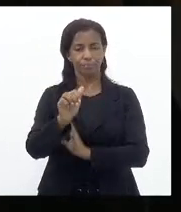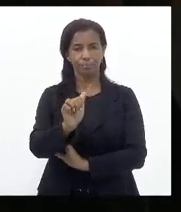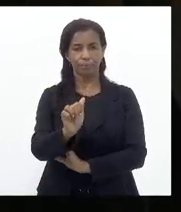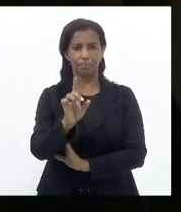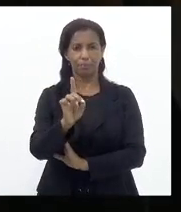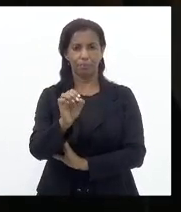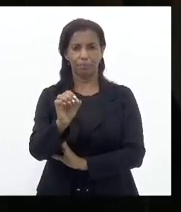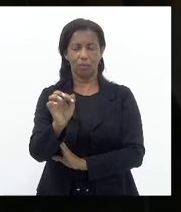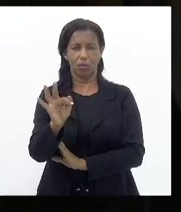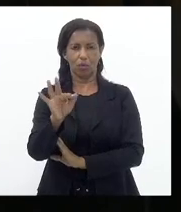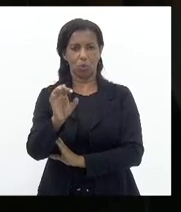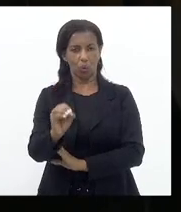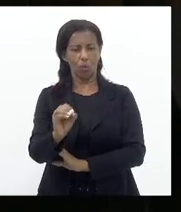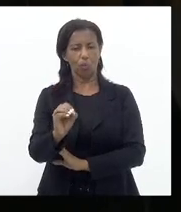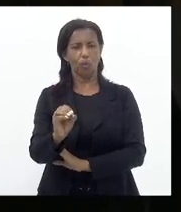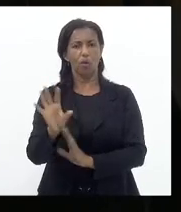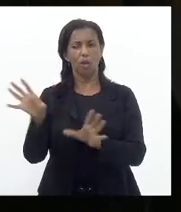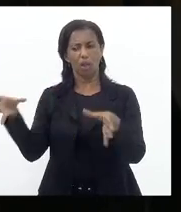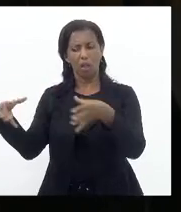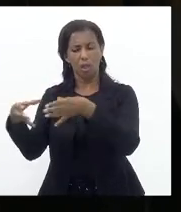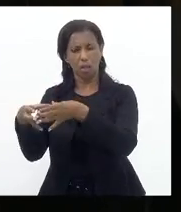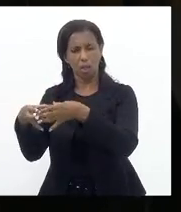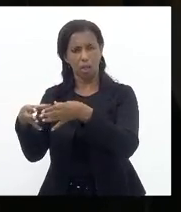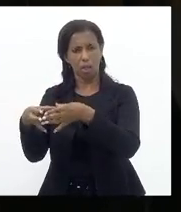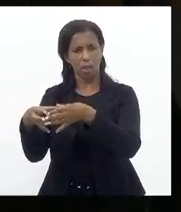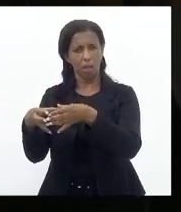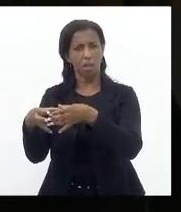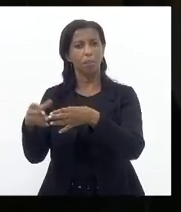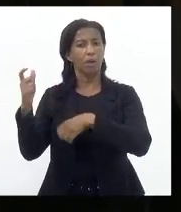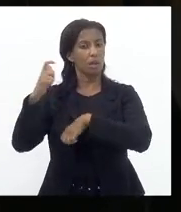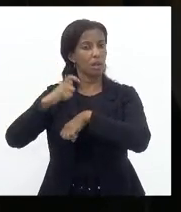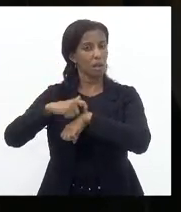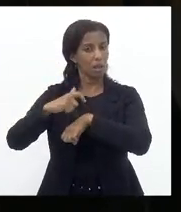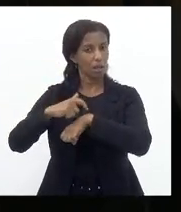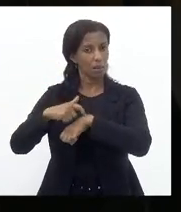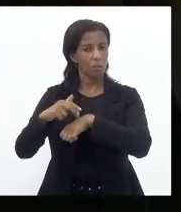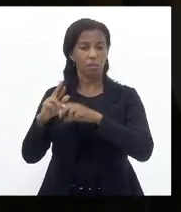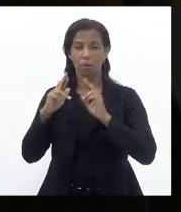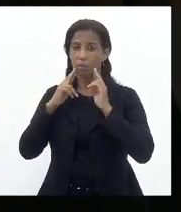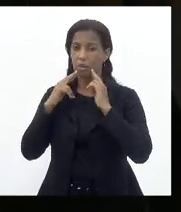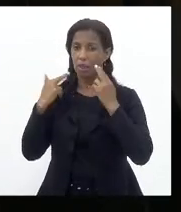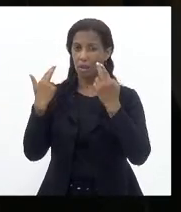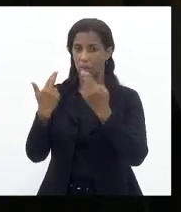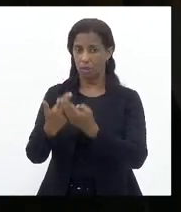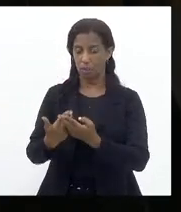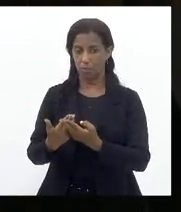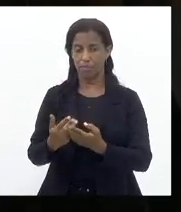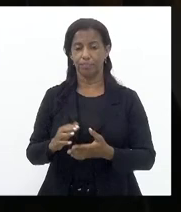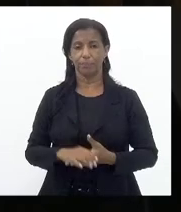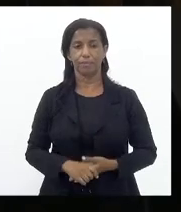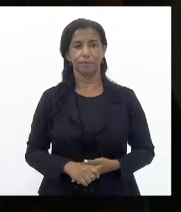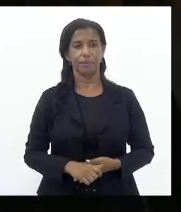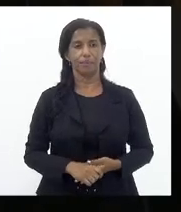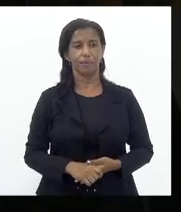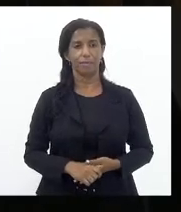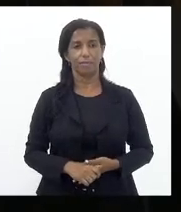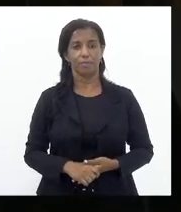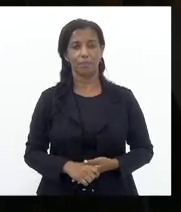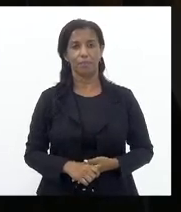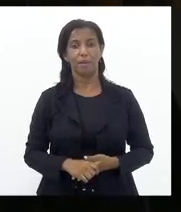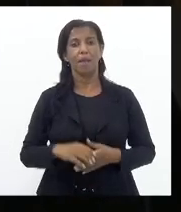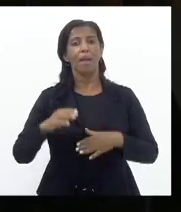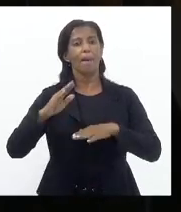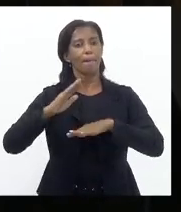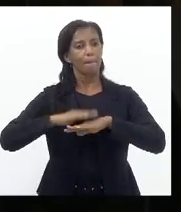Konder Ele chamou A equipe dele Naquele momento Da nossa reunião Presencial Abriram mais